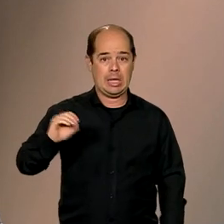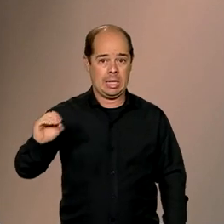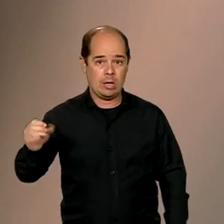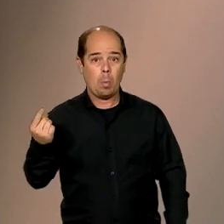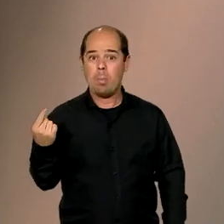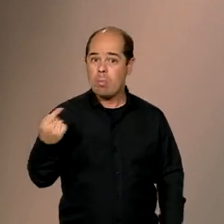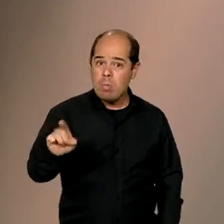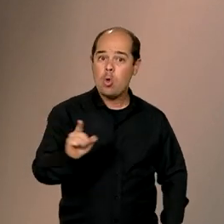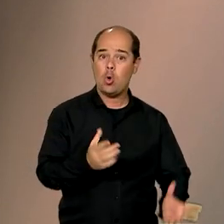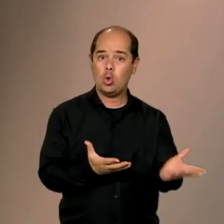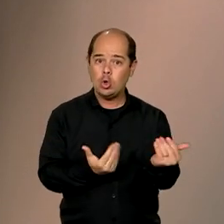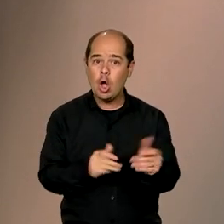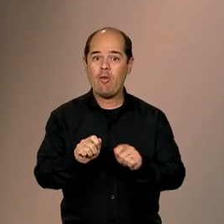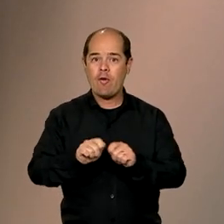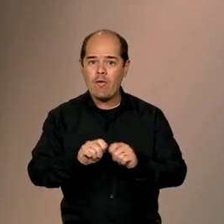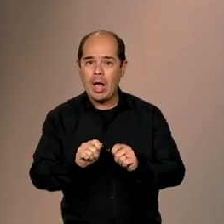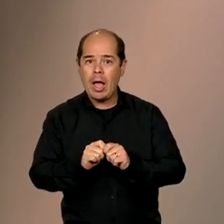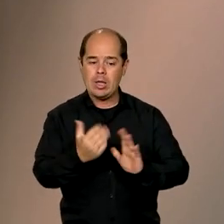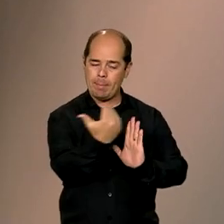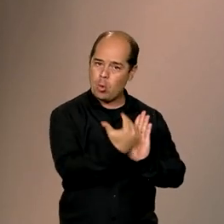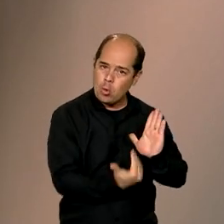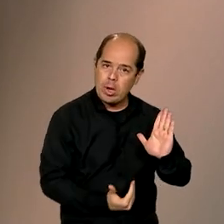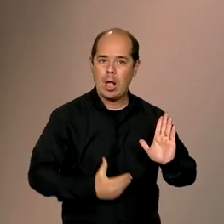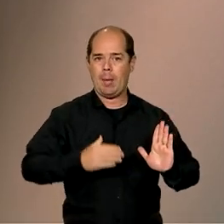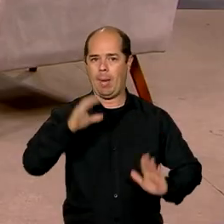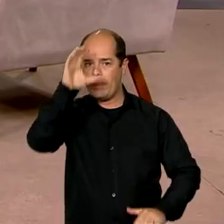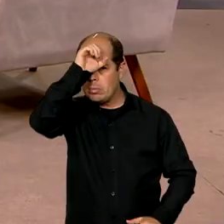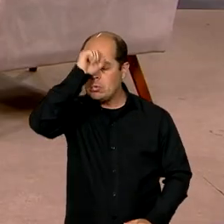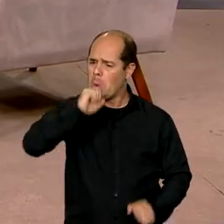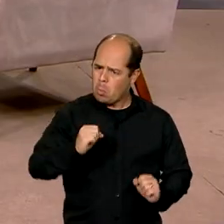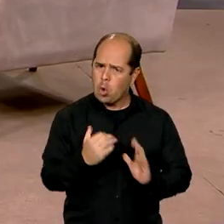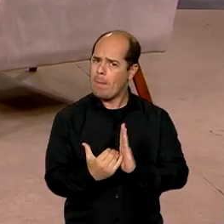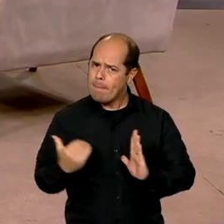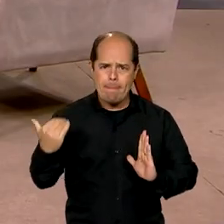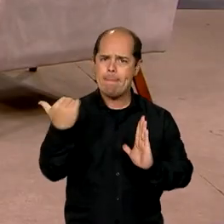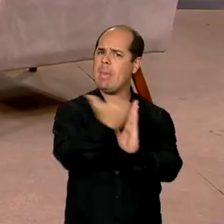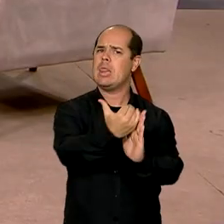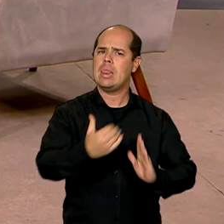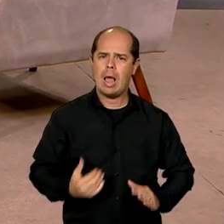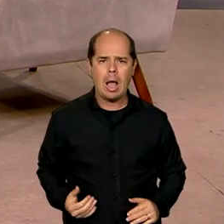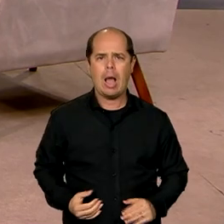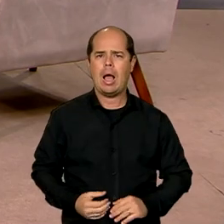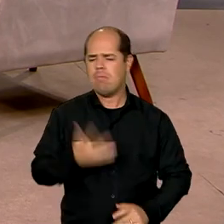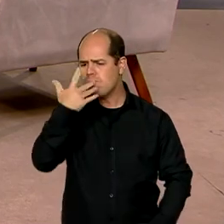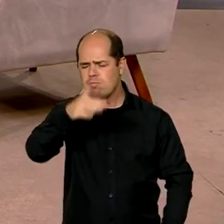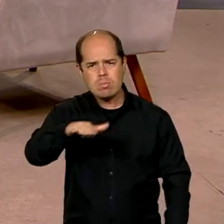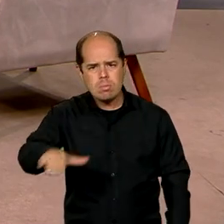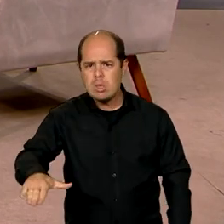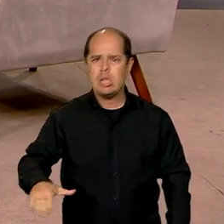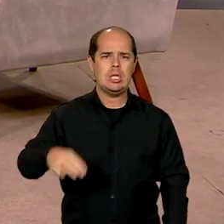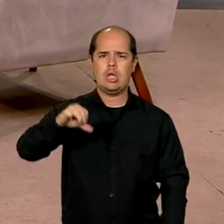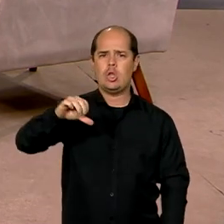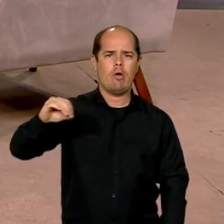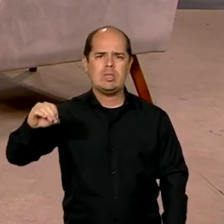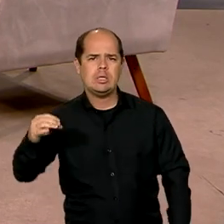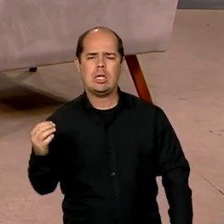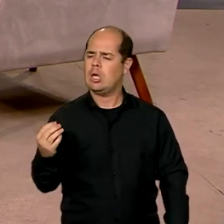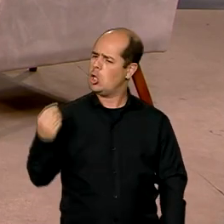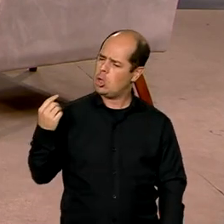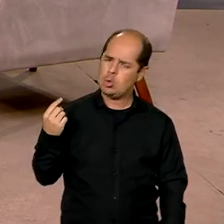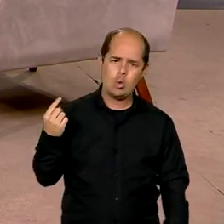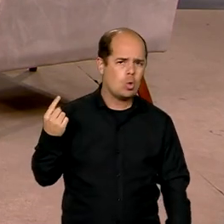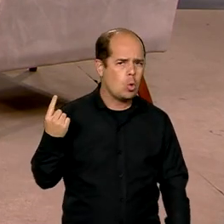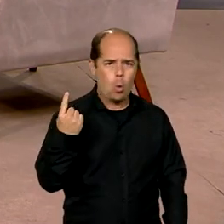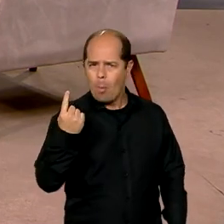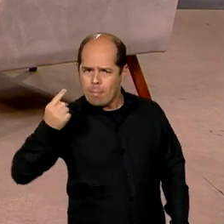aprendizagem, ou seja, vamos incrementar este número, podemos ir para 800, podemos ir para 900 mil, podemos ir para um milhão de crianças nesse sentido. Não faz